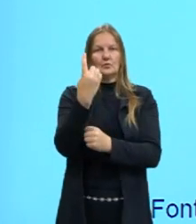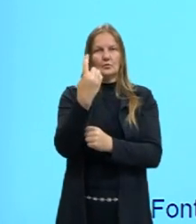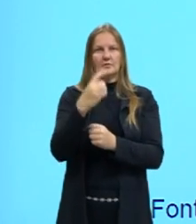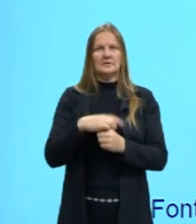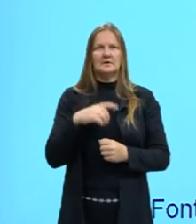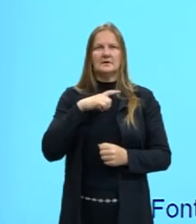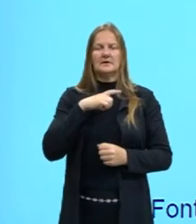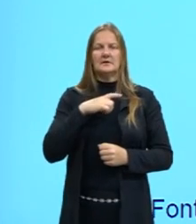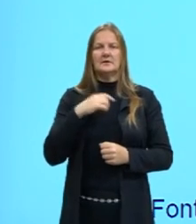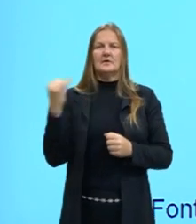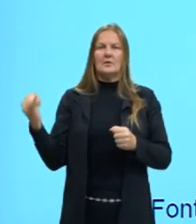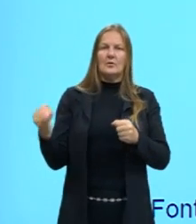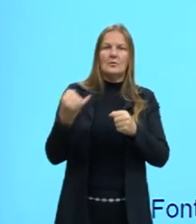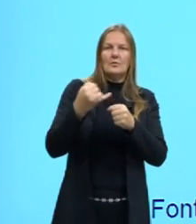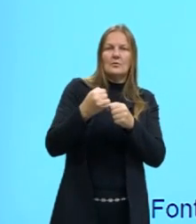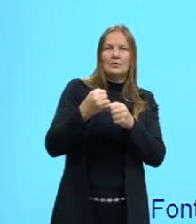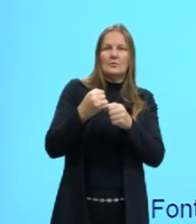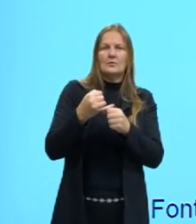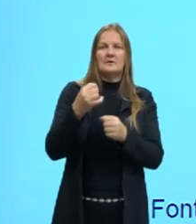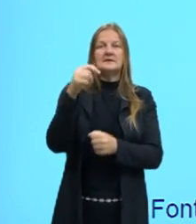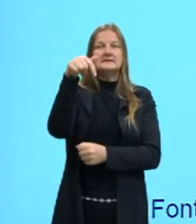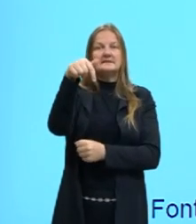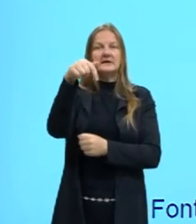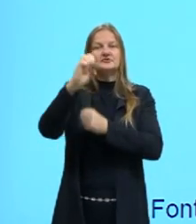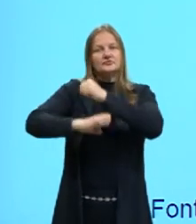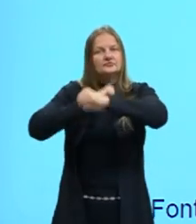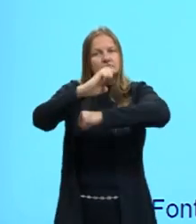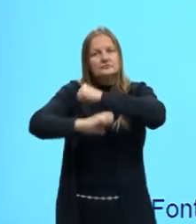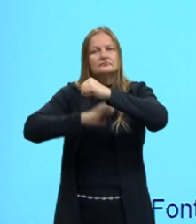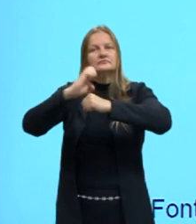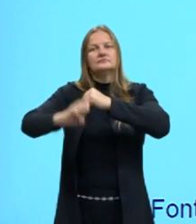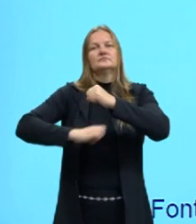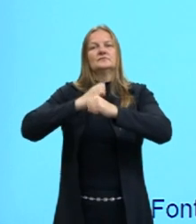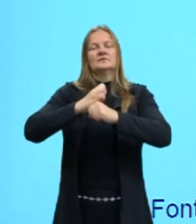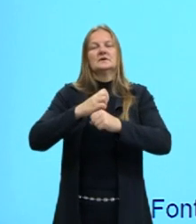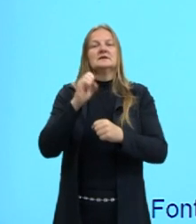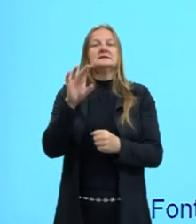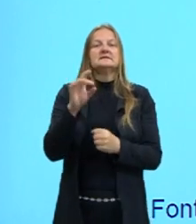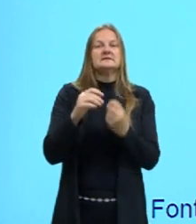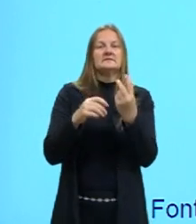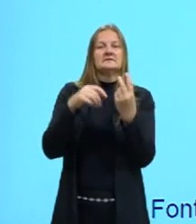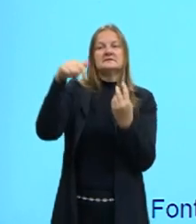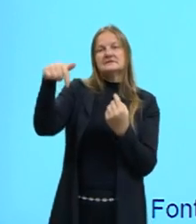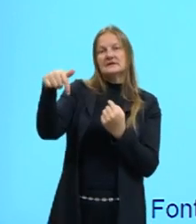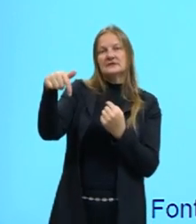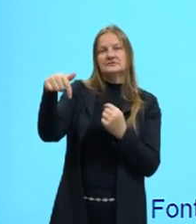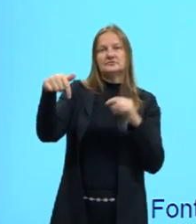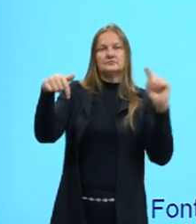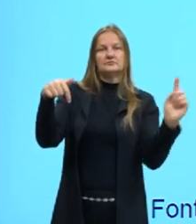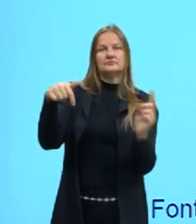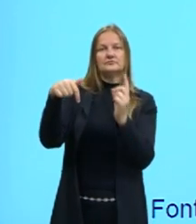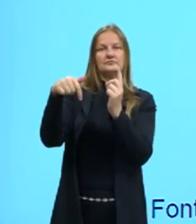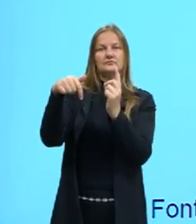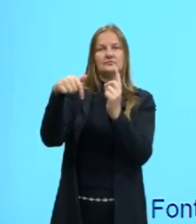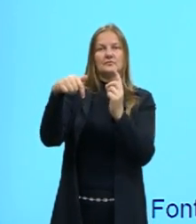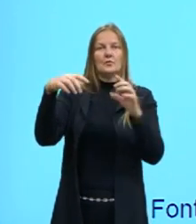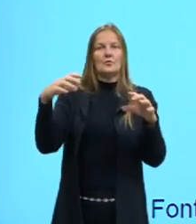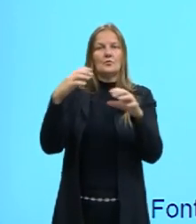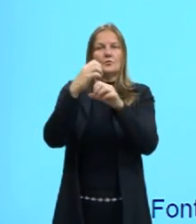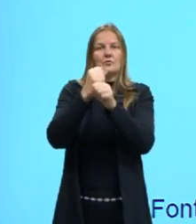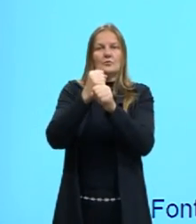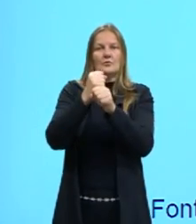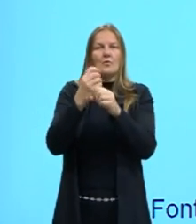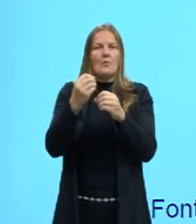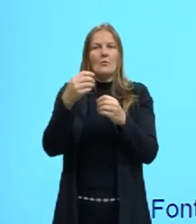vou ter um ânion que tem sete elétrons. Se o sódio tem um elétron somando na sua camada de valência. O que é mais fácil?